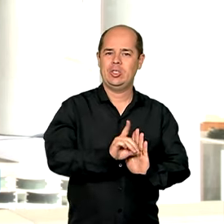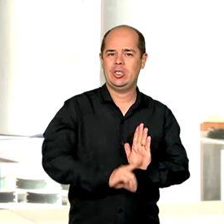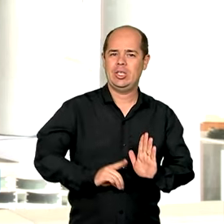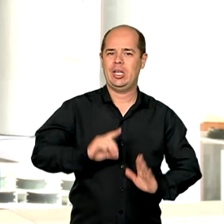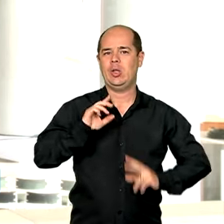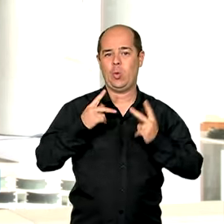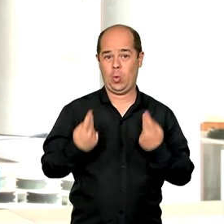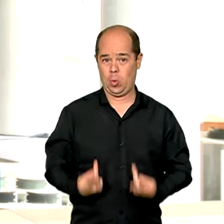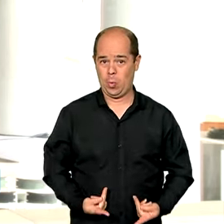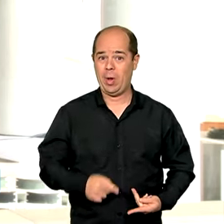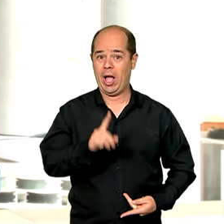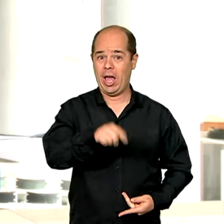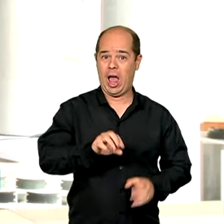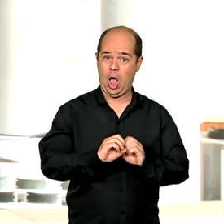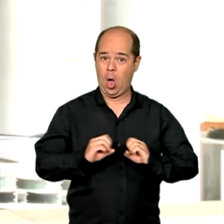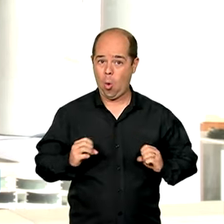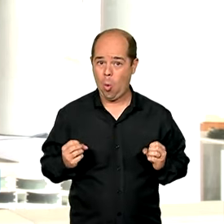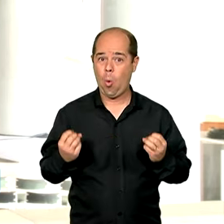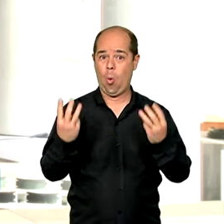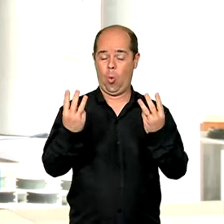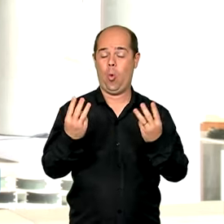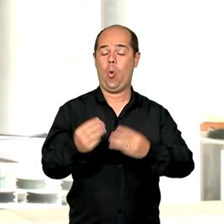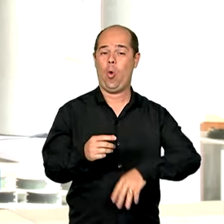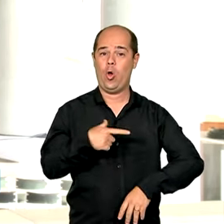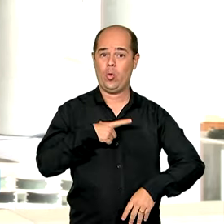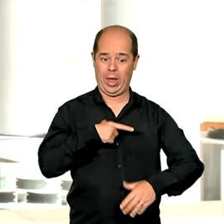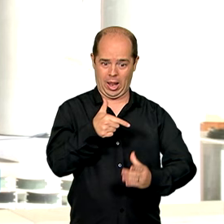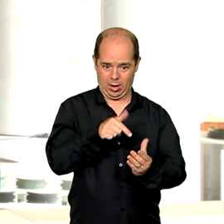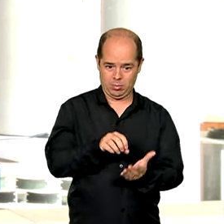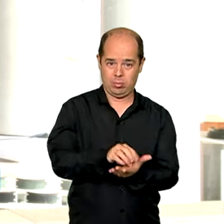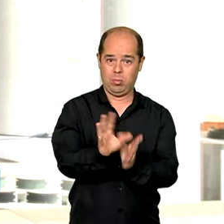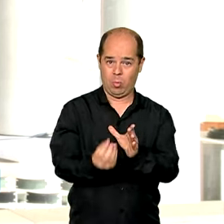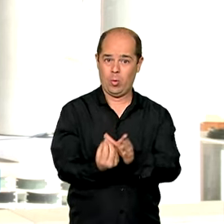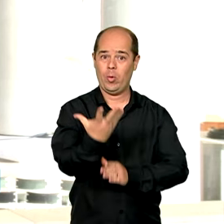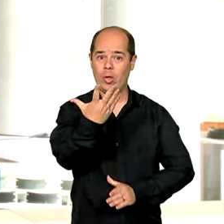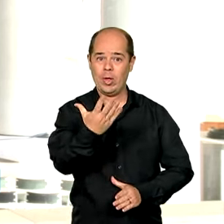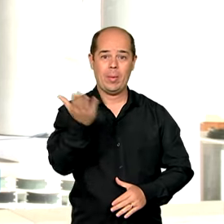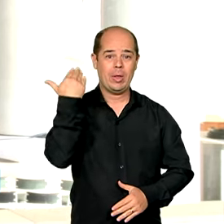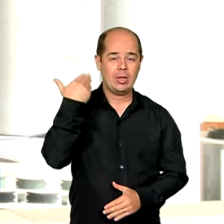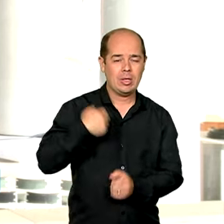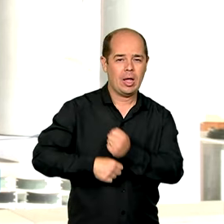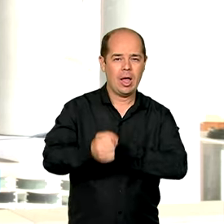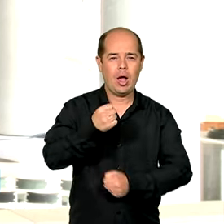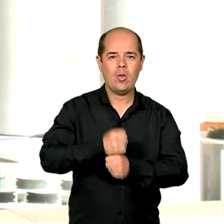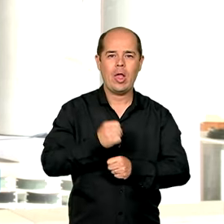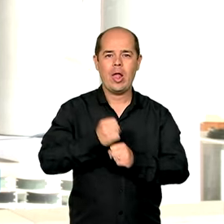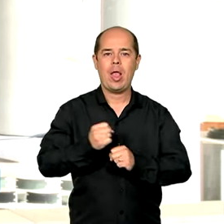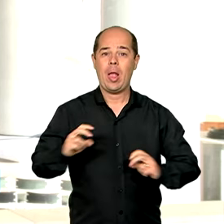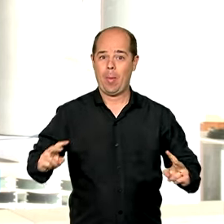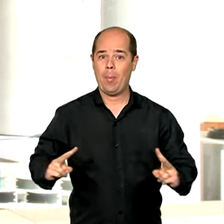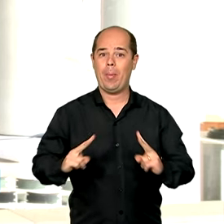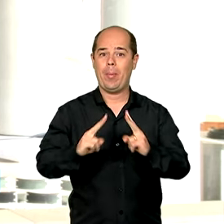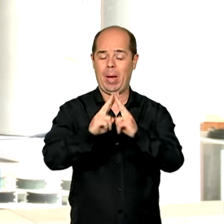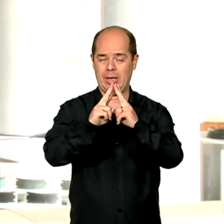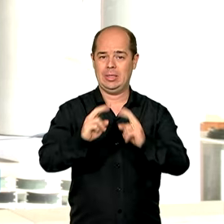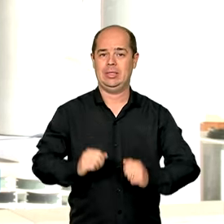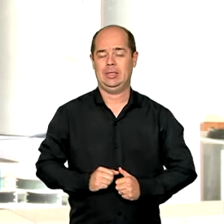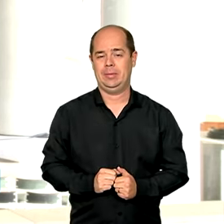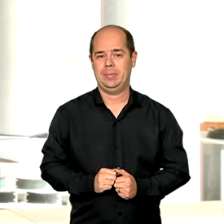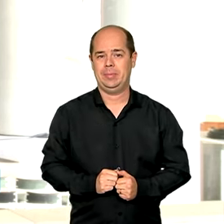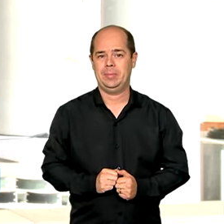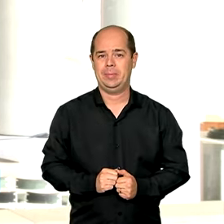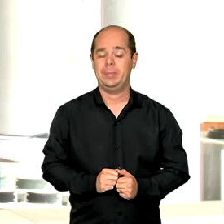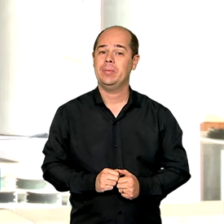das Nações Unidas, a ONU, em dezembro de 1948, em Paris. Com um preâmbulo e 30 artigos, o